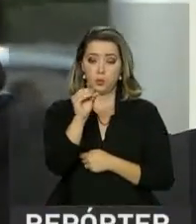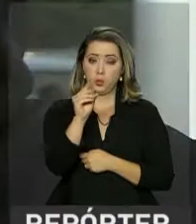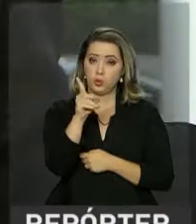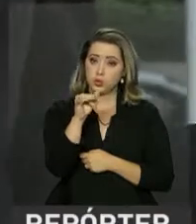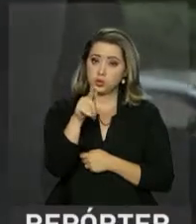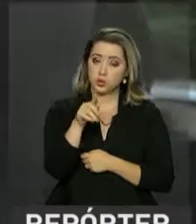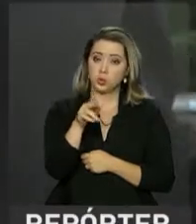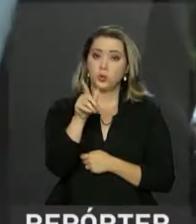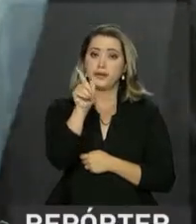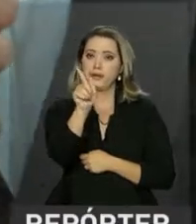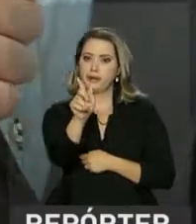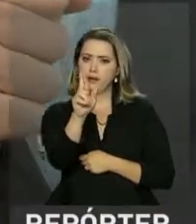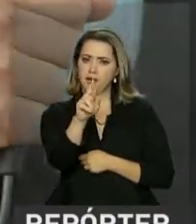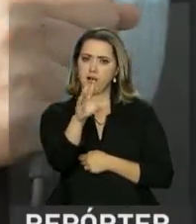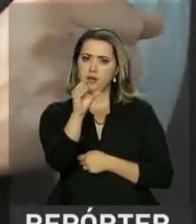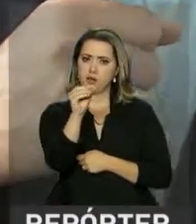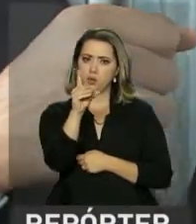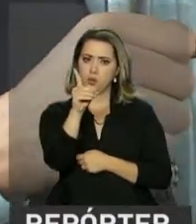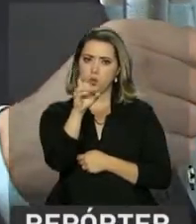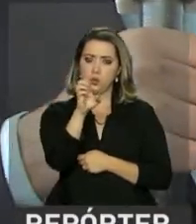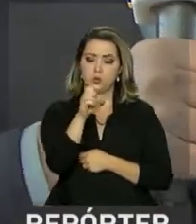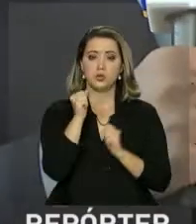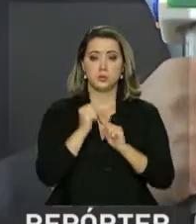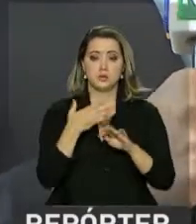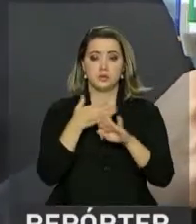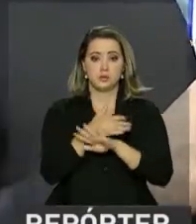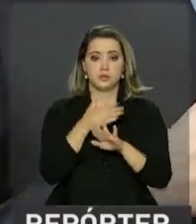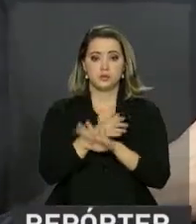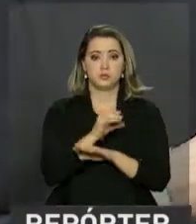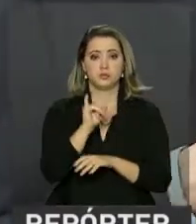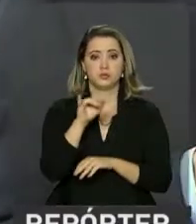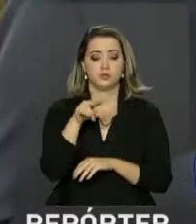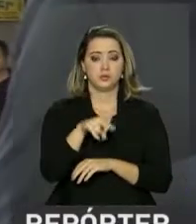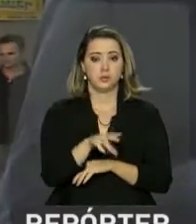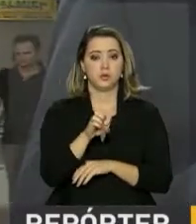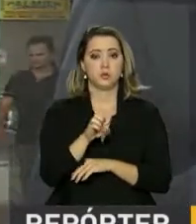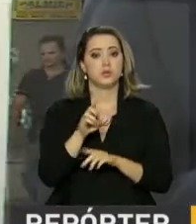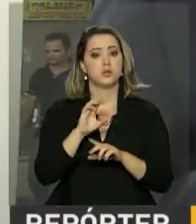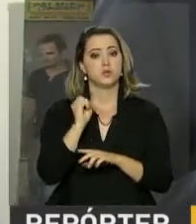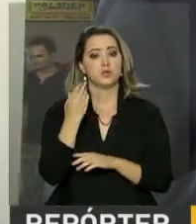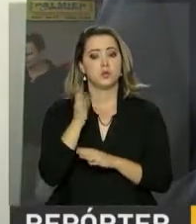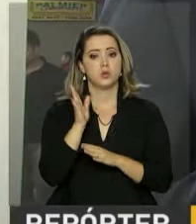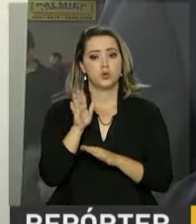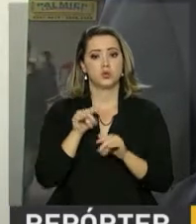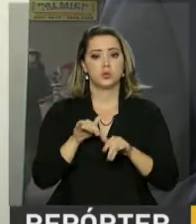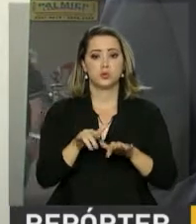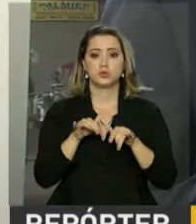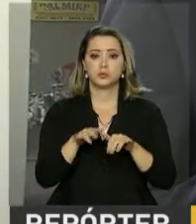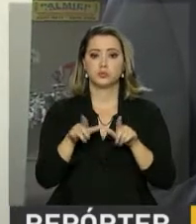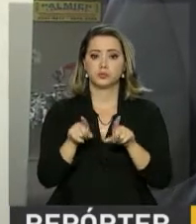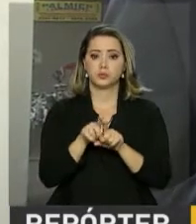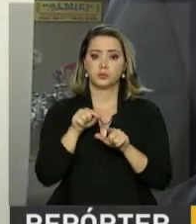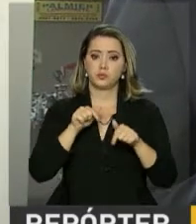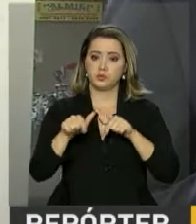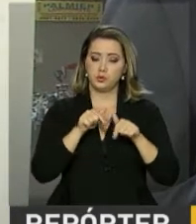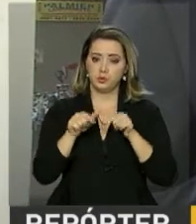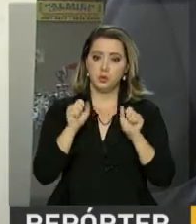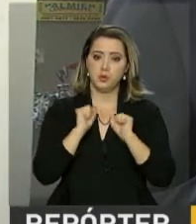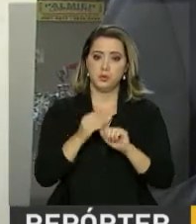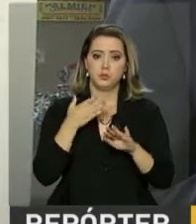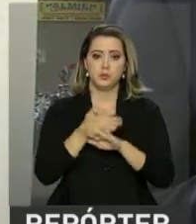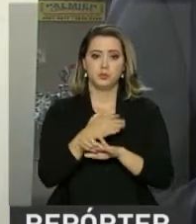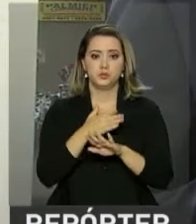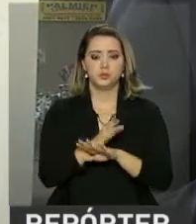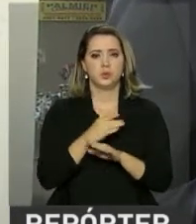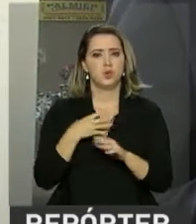aplicativo, o trabalhador tem que vir até uma agência do CINE ou então, se ele já estiver cadastrado no Sistema Nacional de Emprego, pode